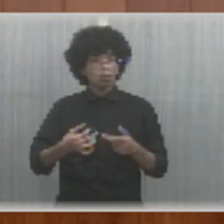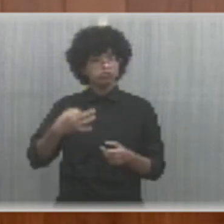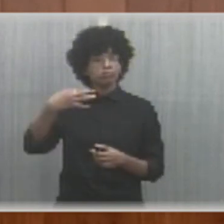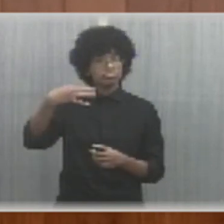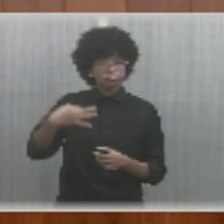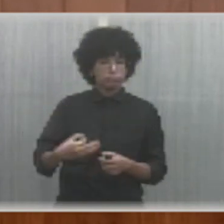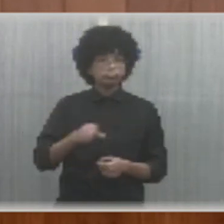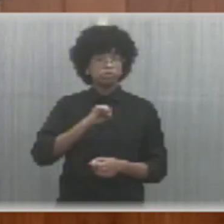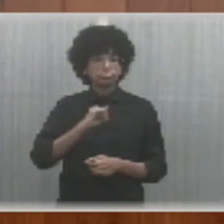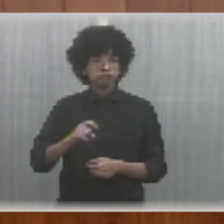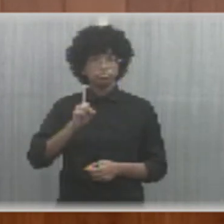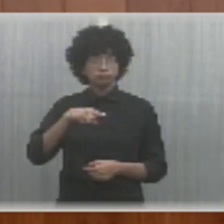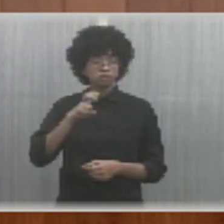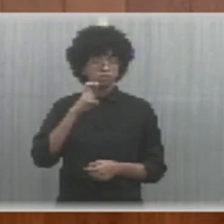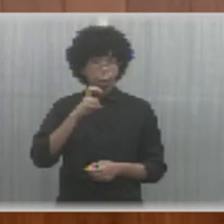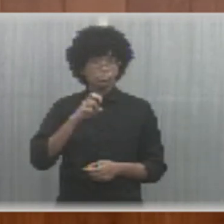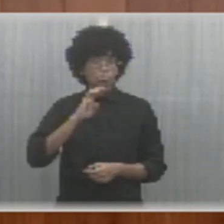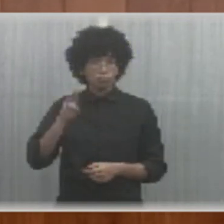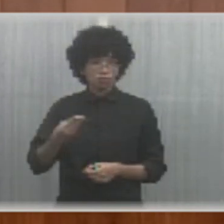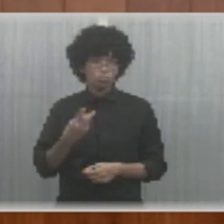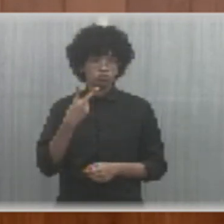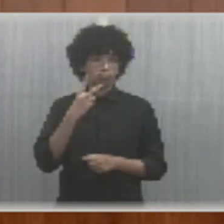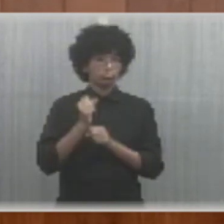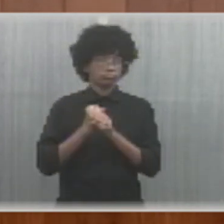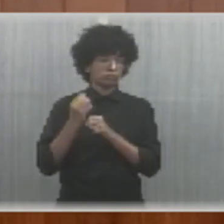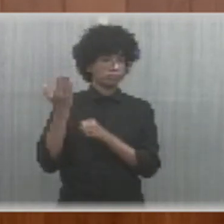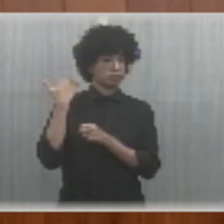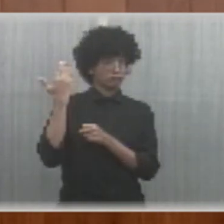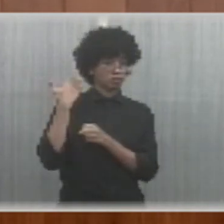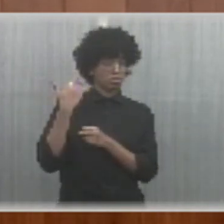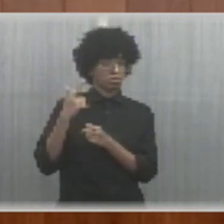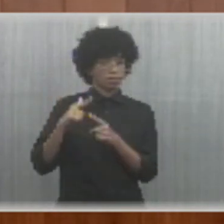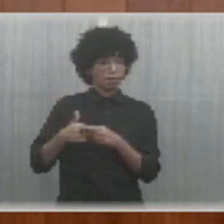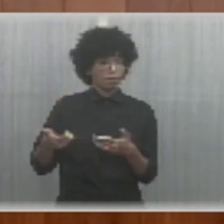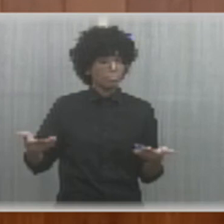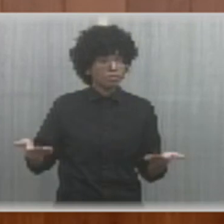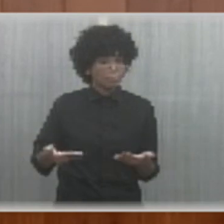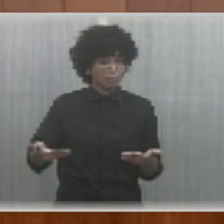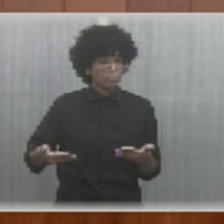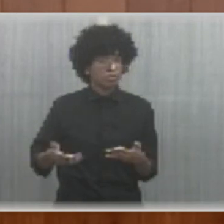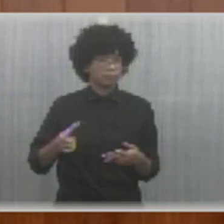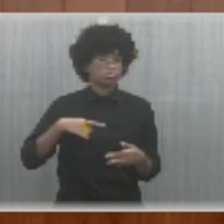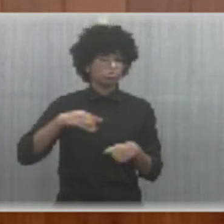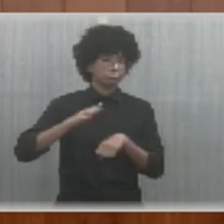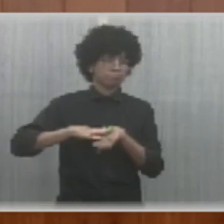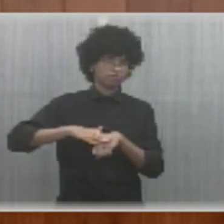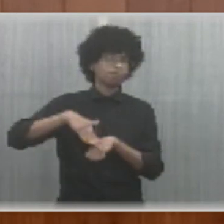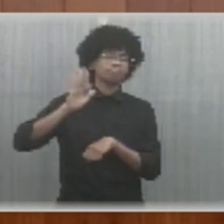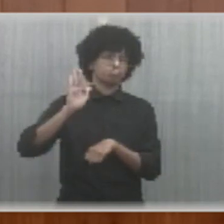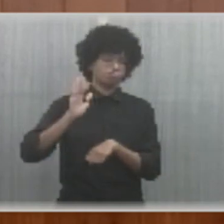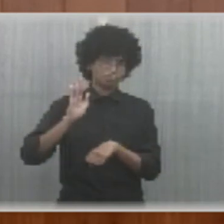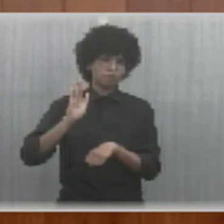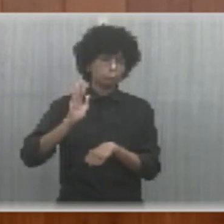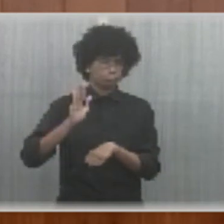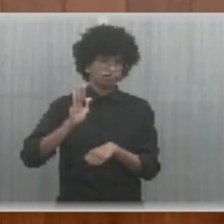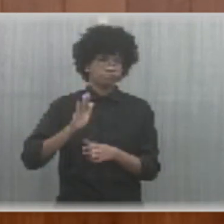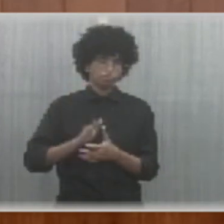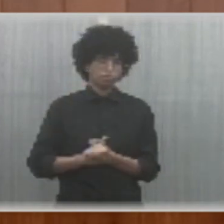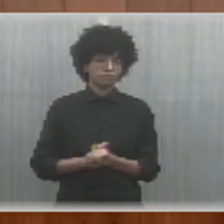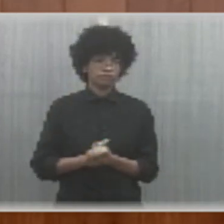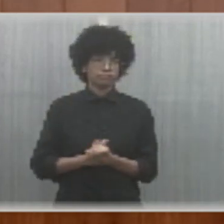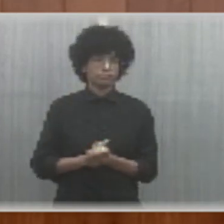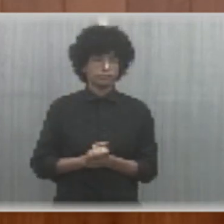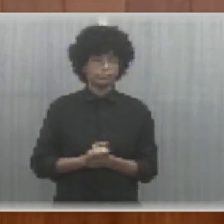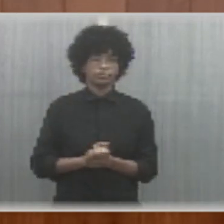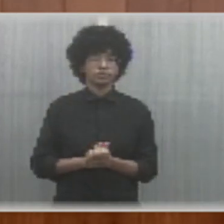era 5 milhões há dois anos atrás, certamente é muito mais que está aí o Estado do Piauí sendo credor. No mais,